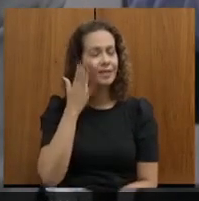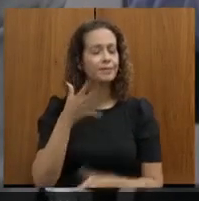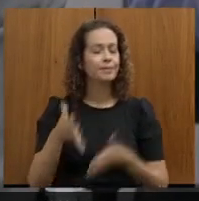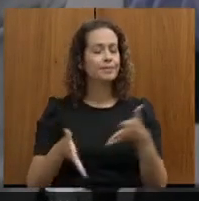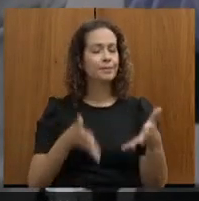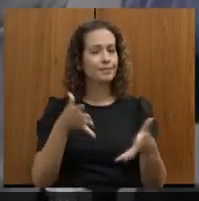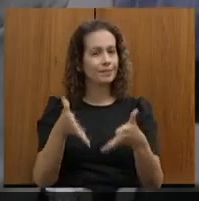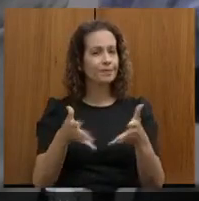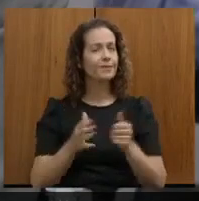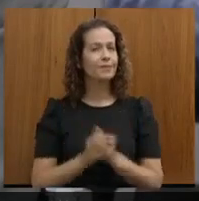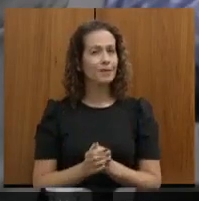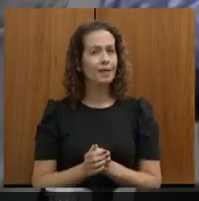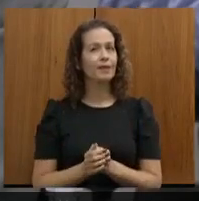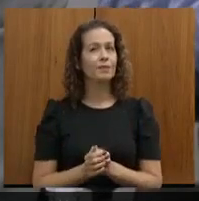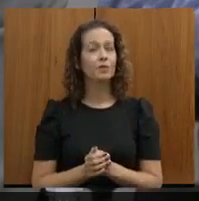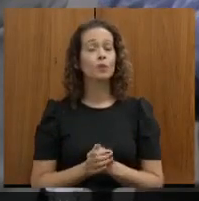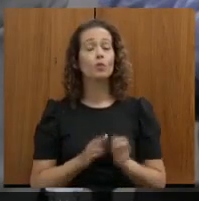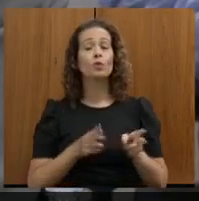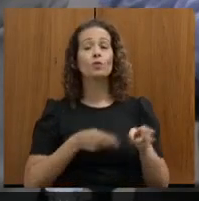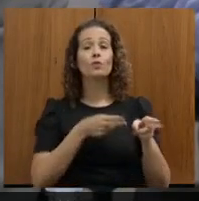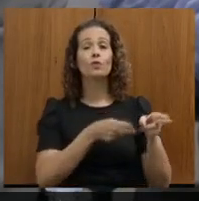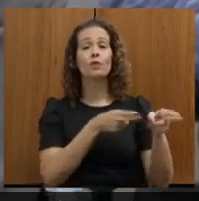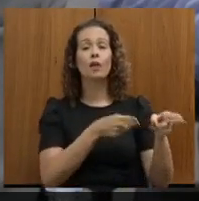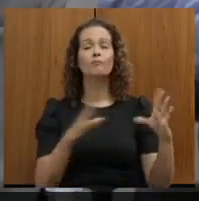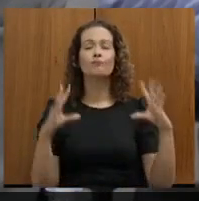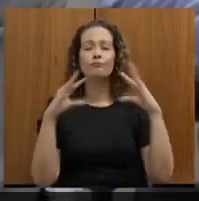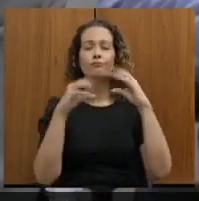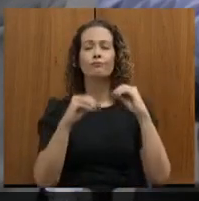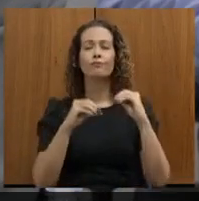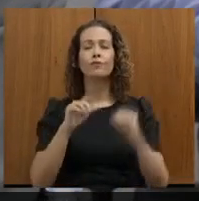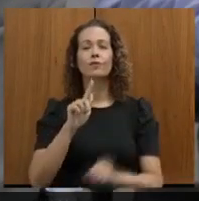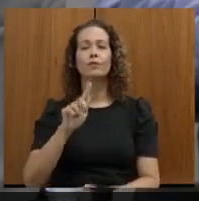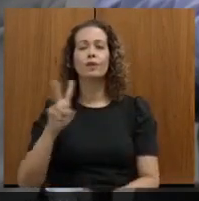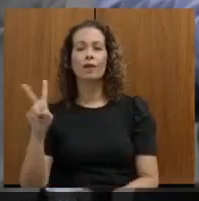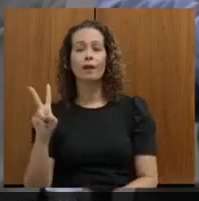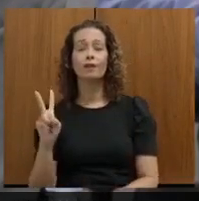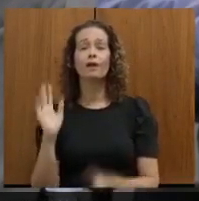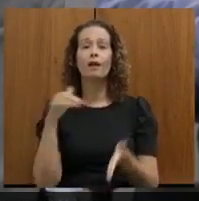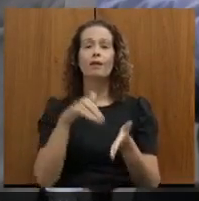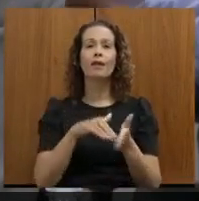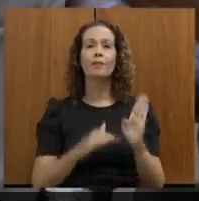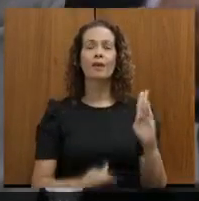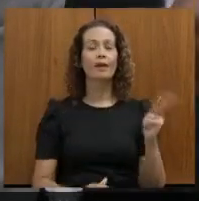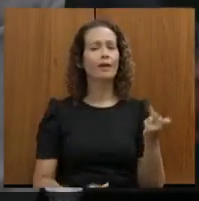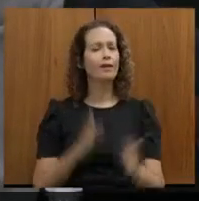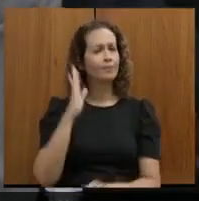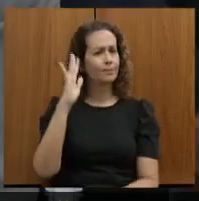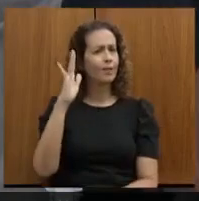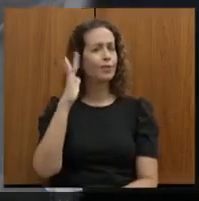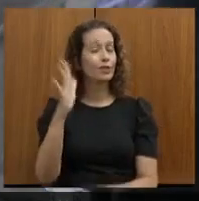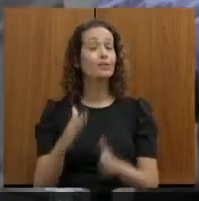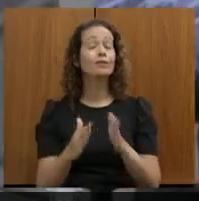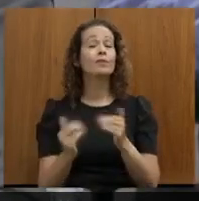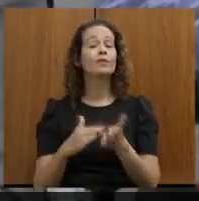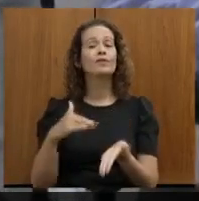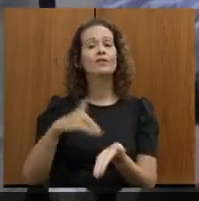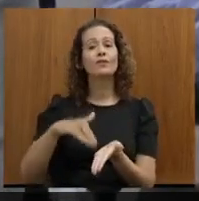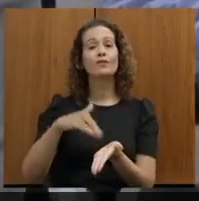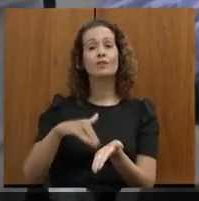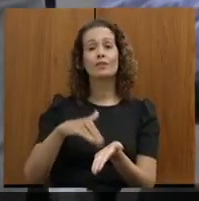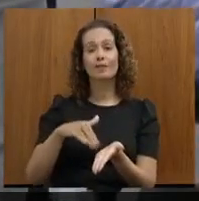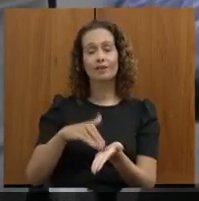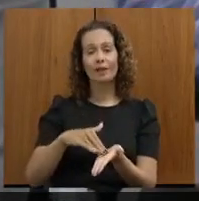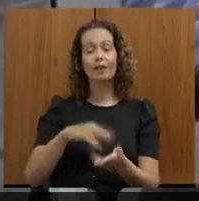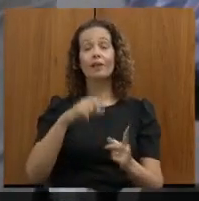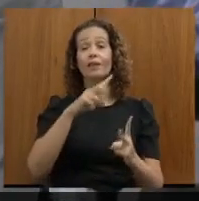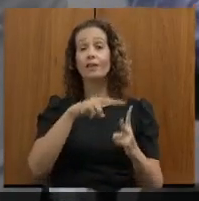deverá falar do trem noturno de Valadares a Belo Horizonte. Imagino, ela vai pedir ao secretário que a